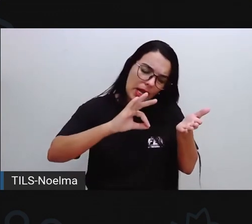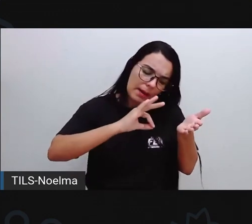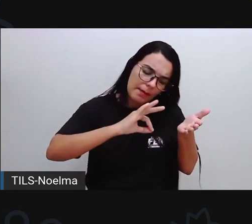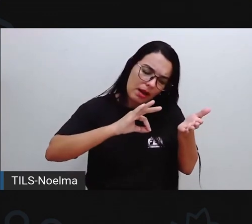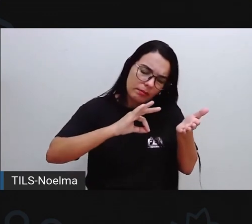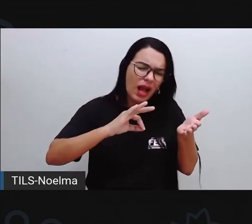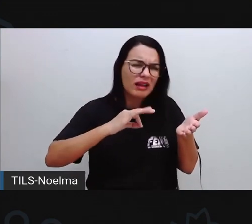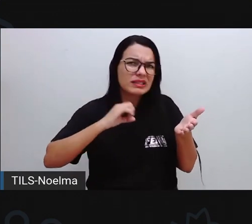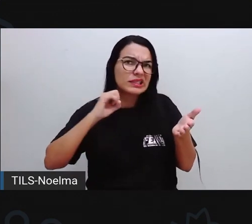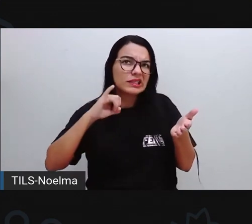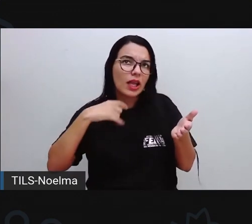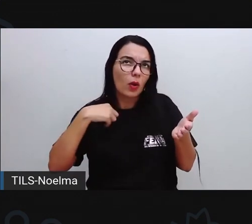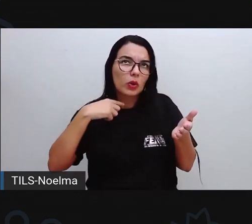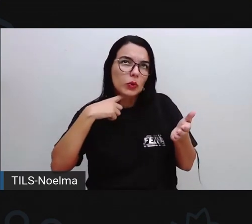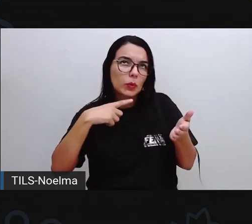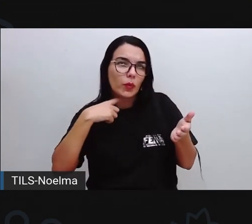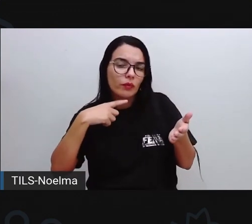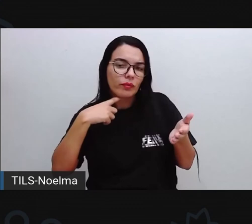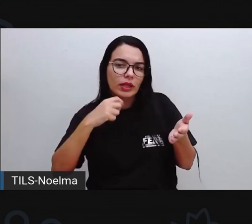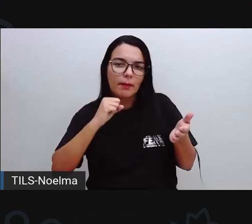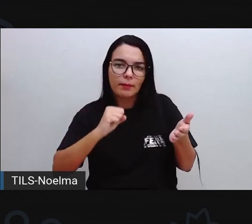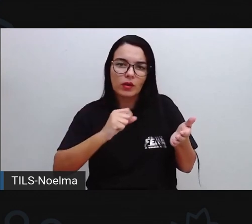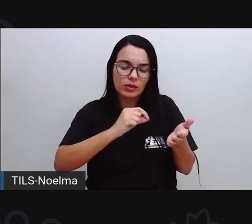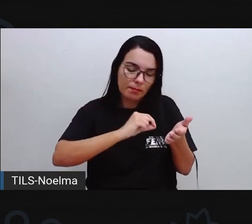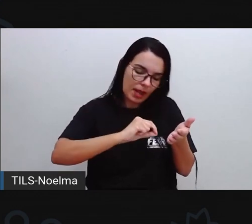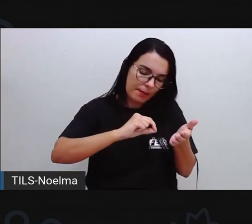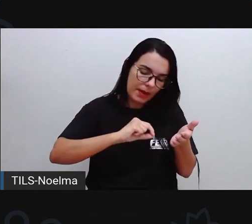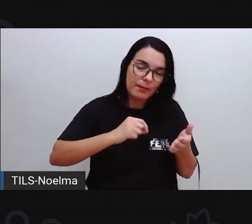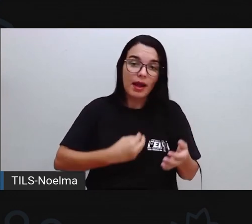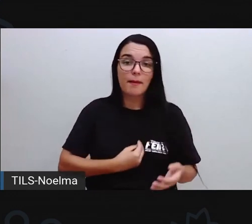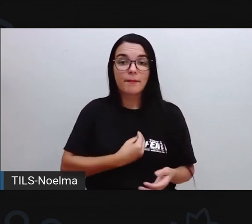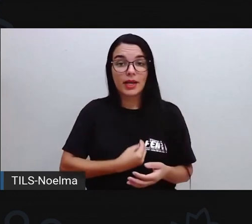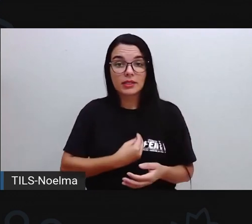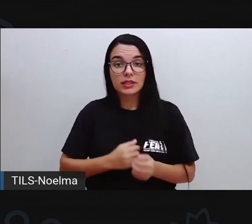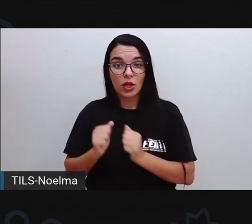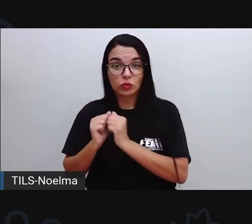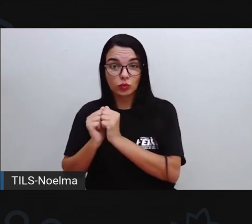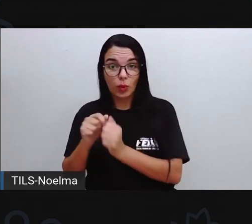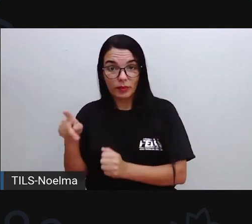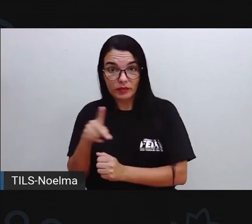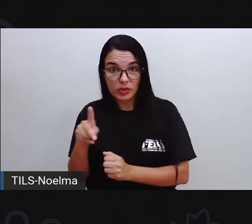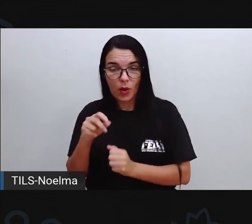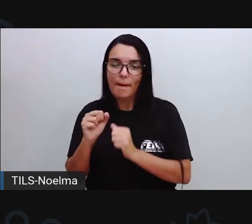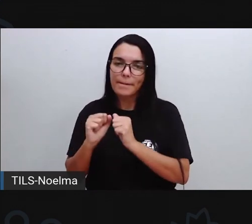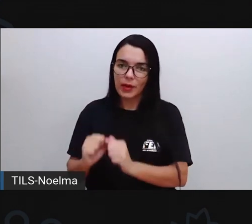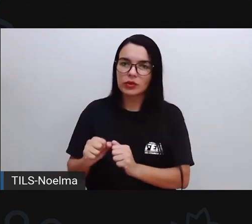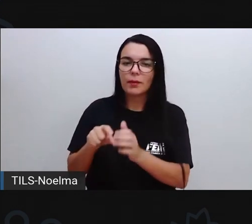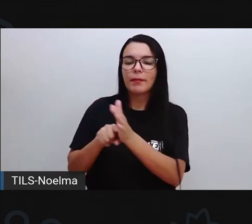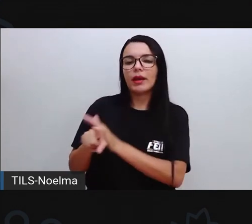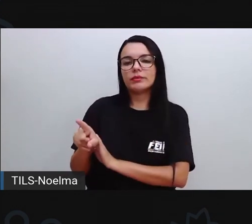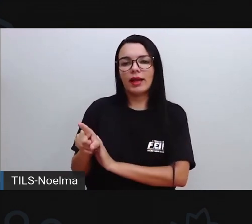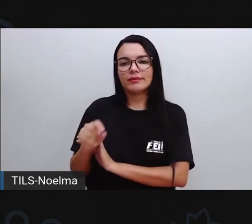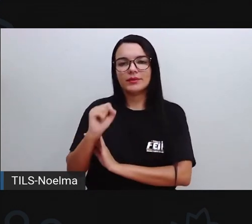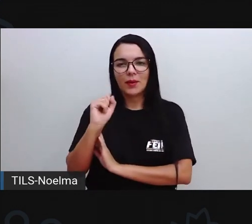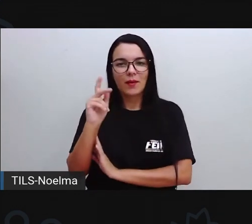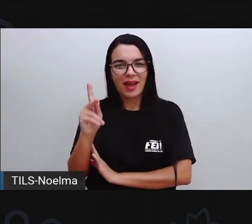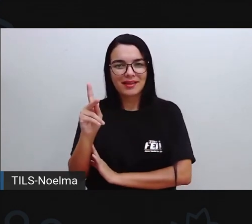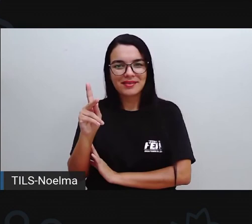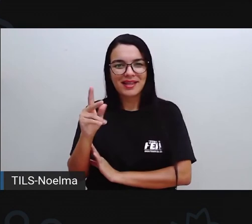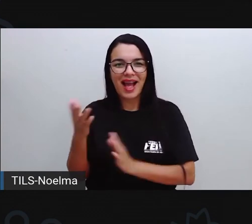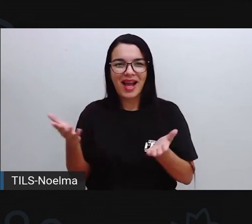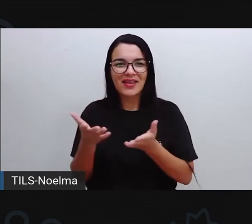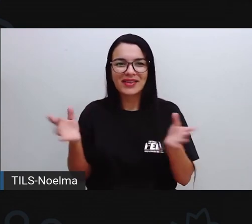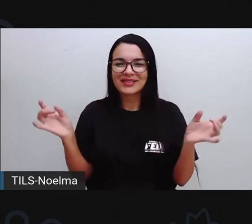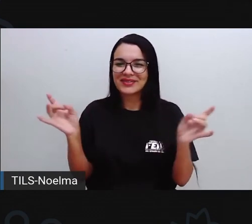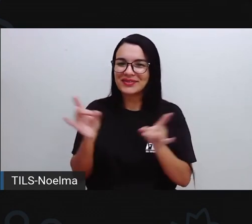com o seu professor, sua professora, no momento presencial, vocês podem estar tirando aí essas dúvidas, certo? Eu vou